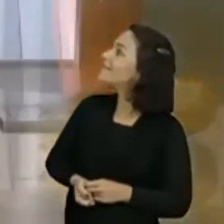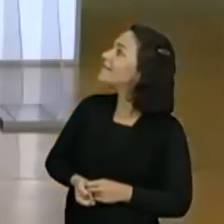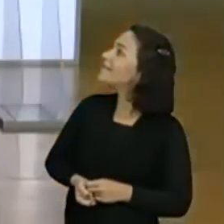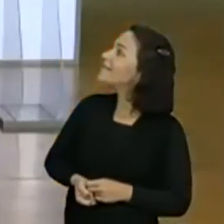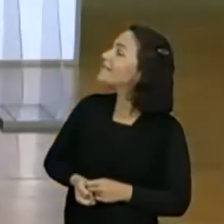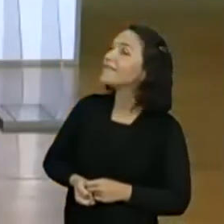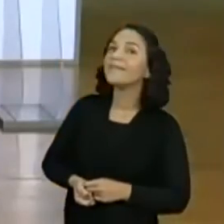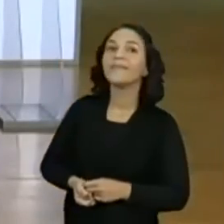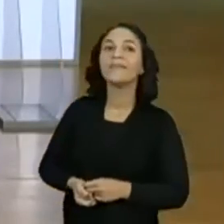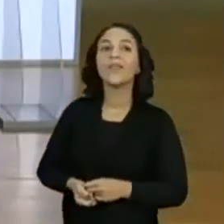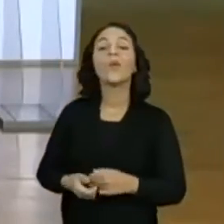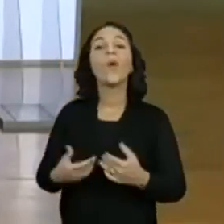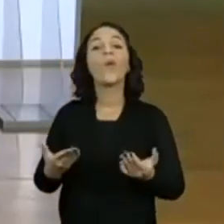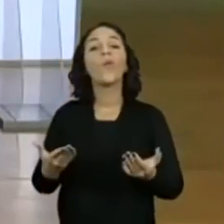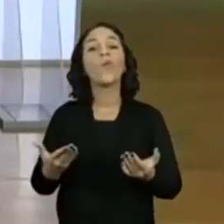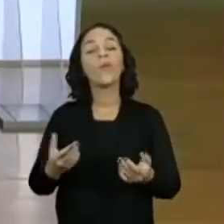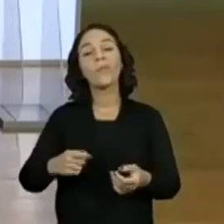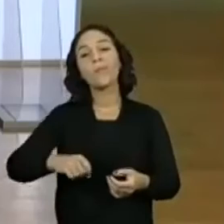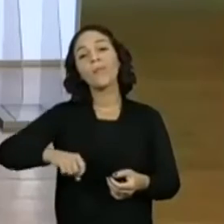Quem tem mais?